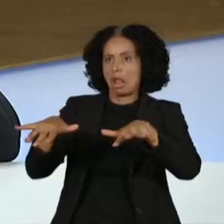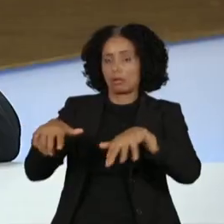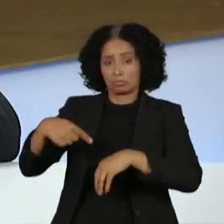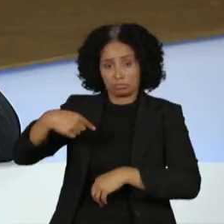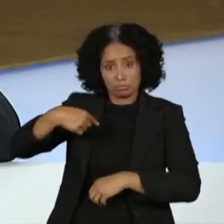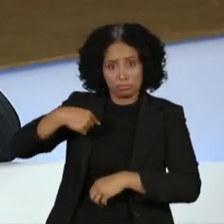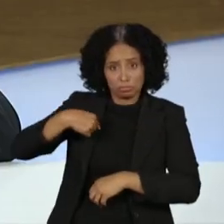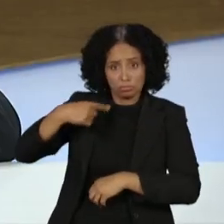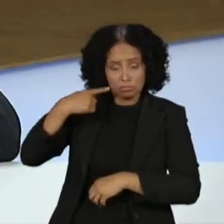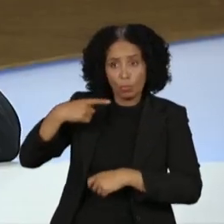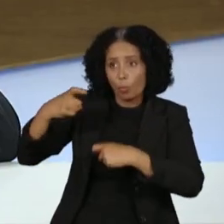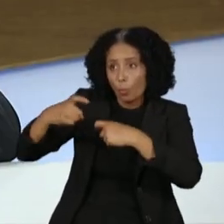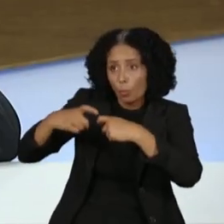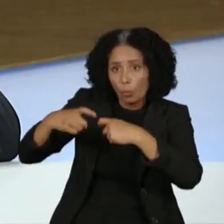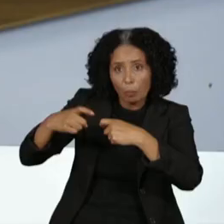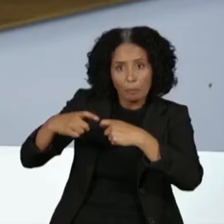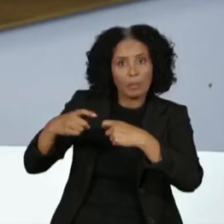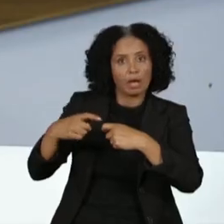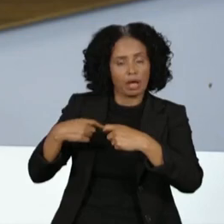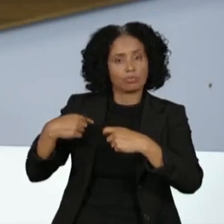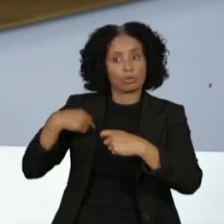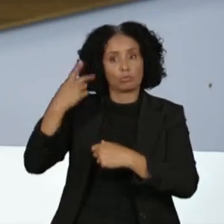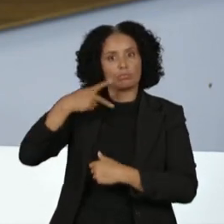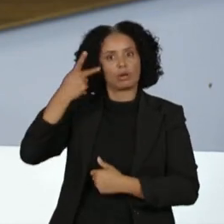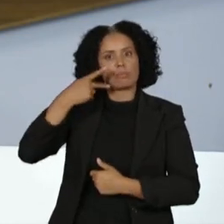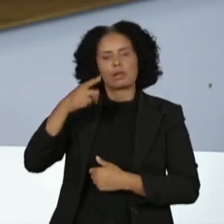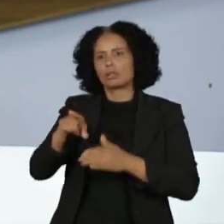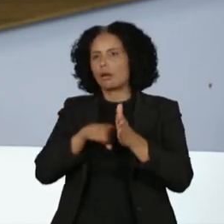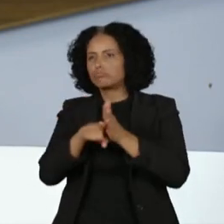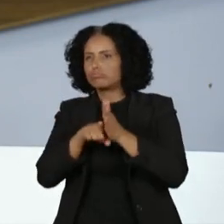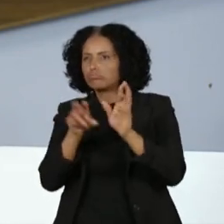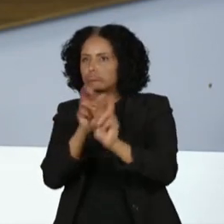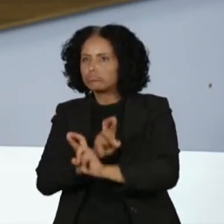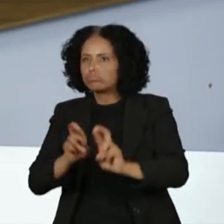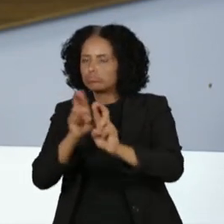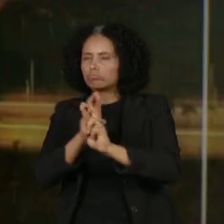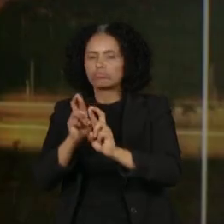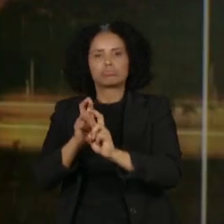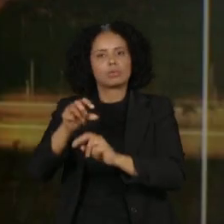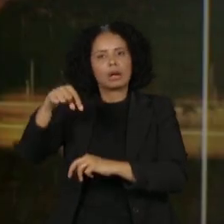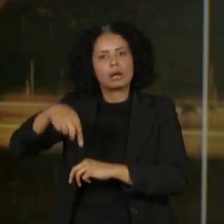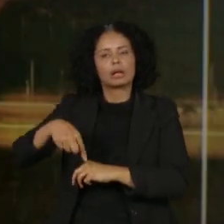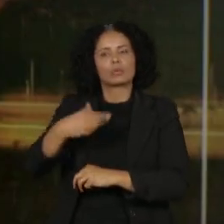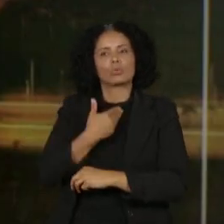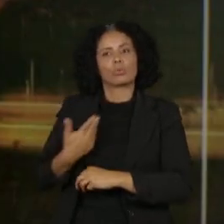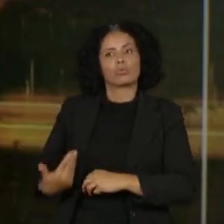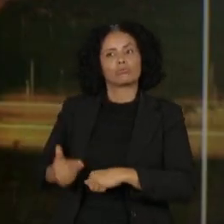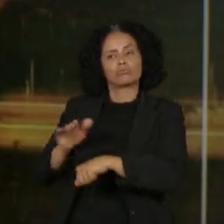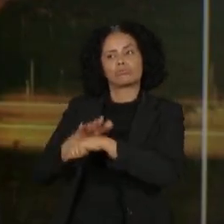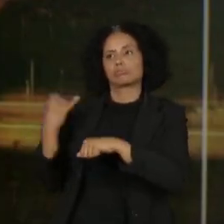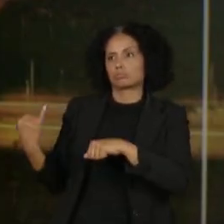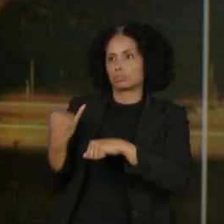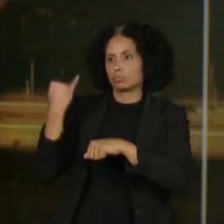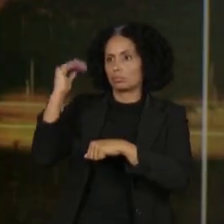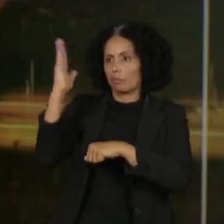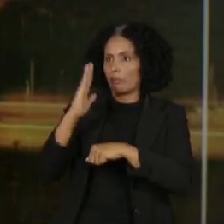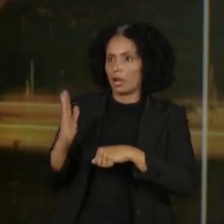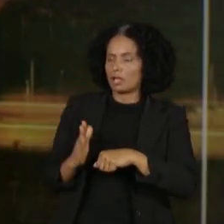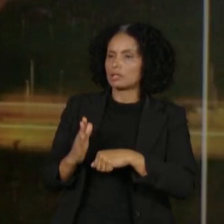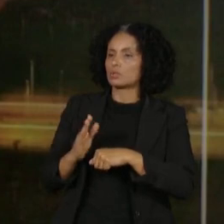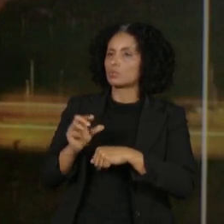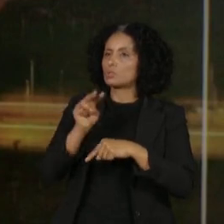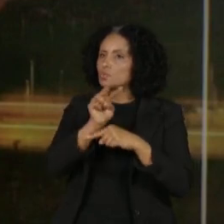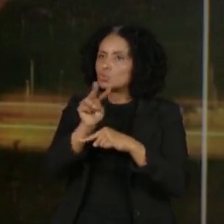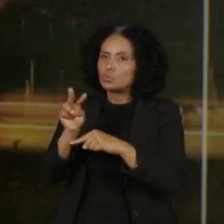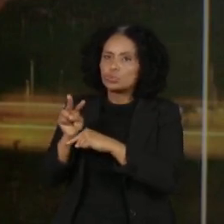infectologista, como parlamentar, inclusive, que fiscalizou as ações do governo, acho que é fundamental o Brasil conservar a